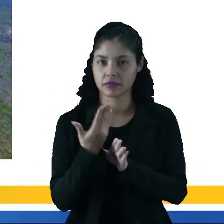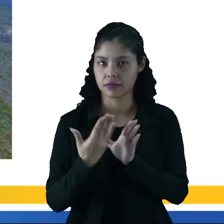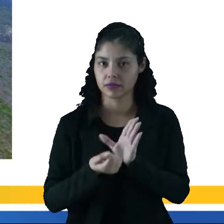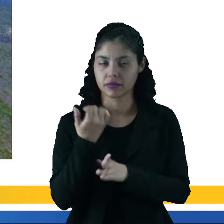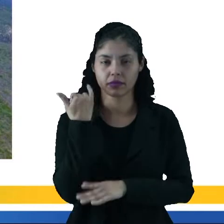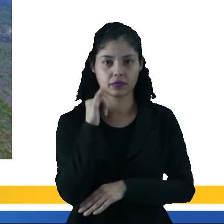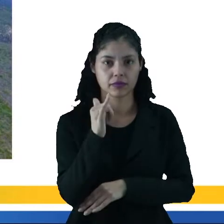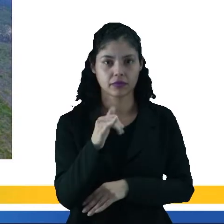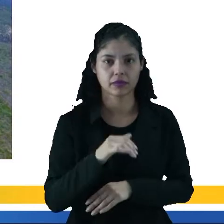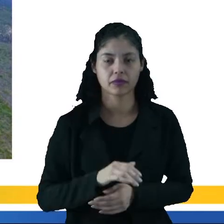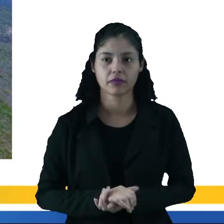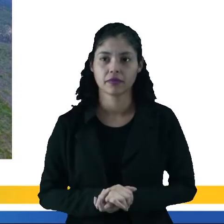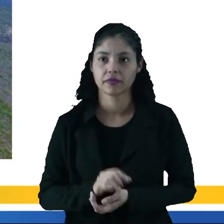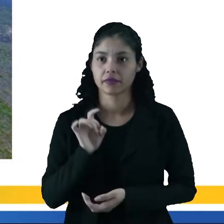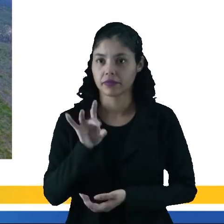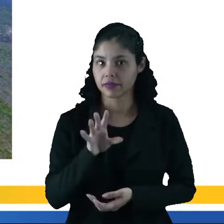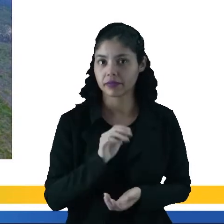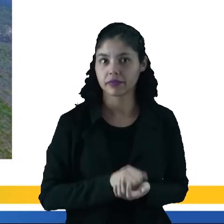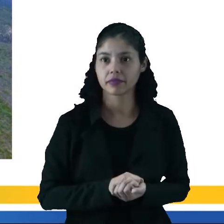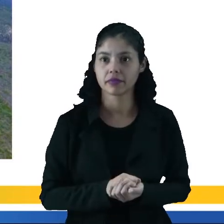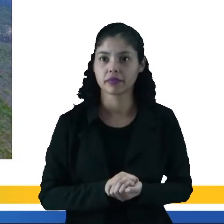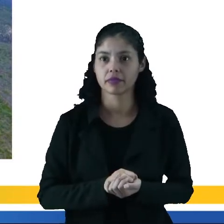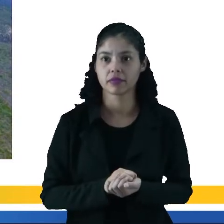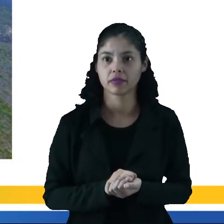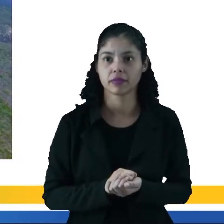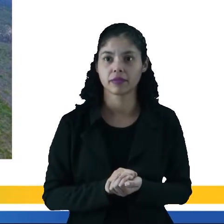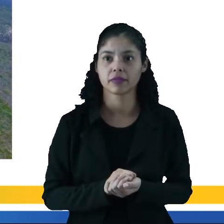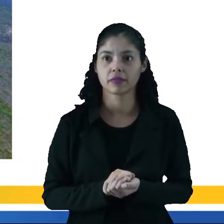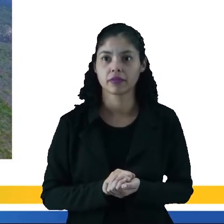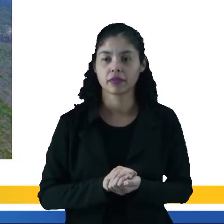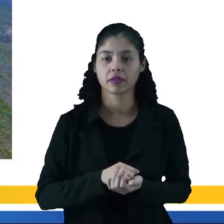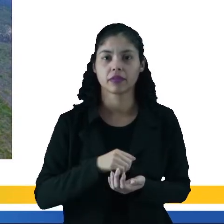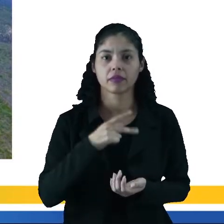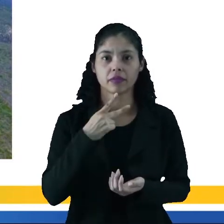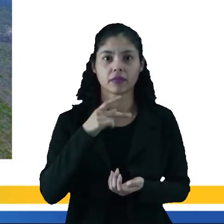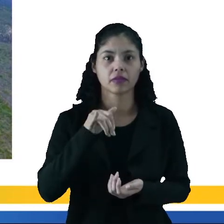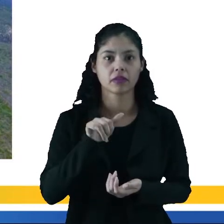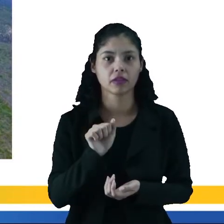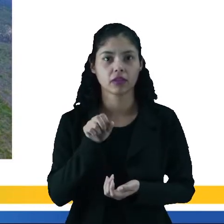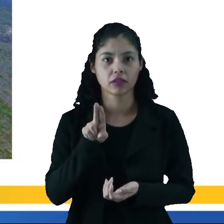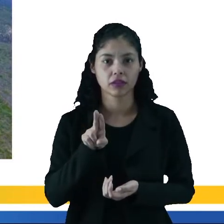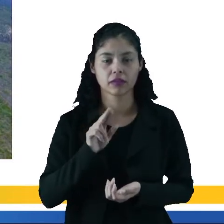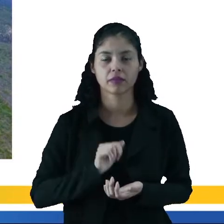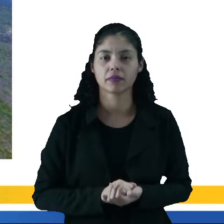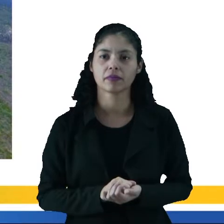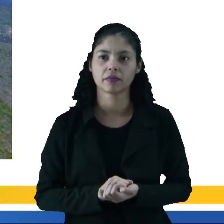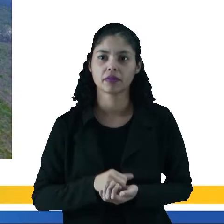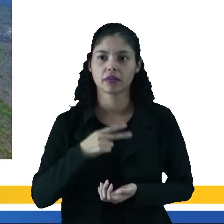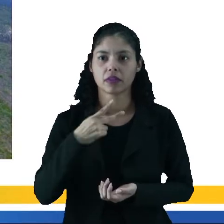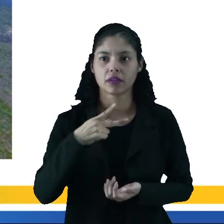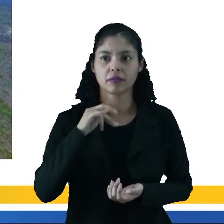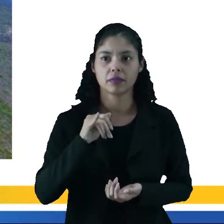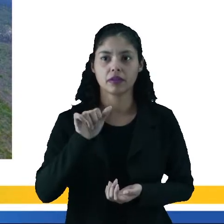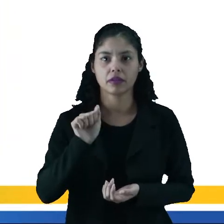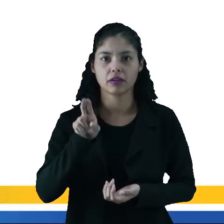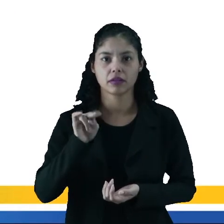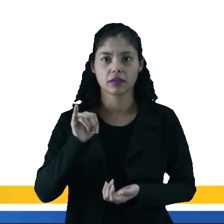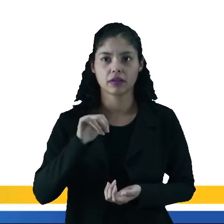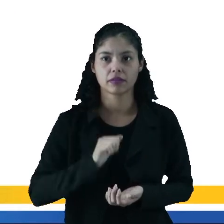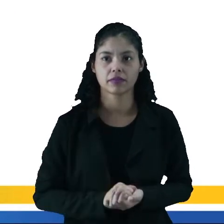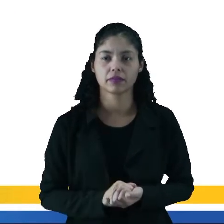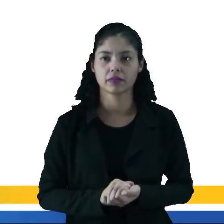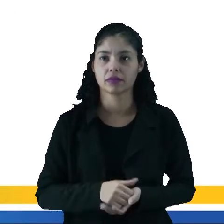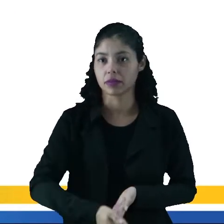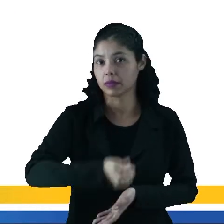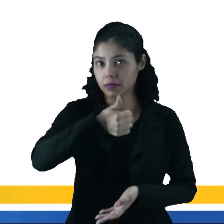energia por meio do vento. Isso aí fica na Lagoa dos Ventos, no estado do Piauí. Agora vamos ver as